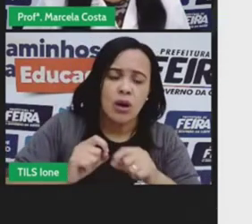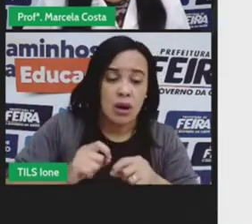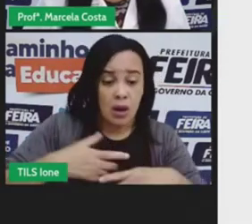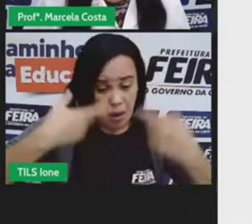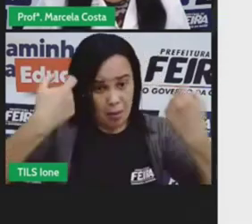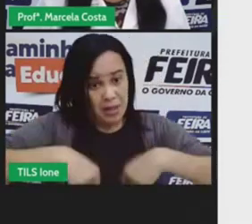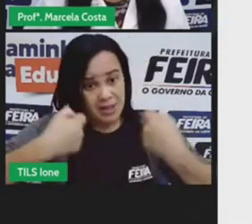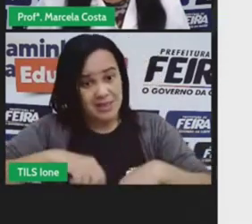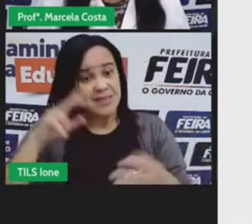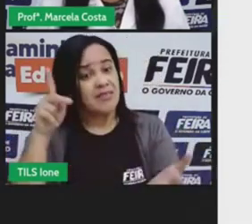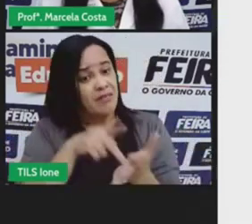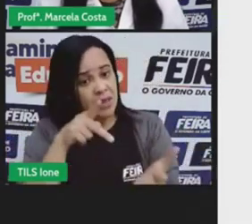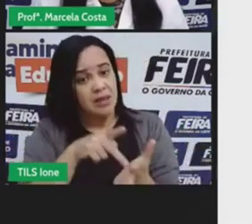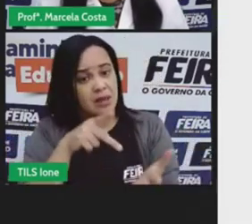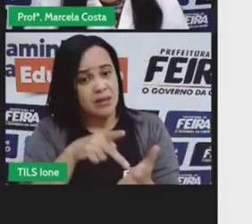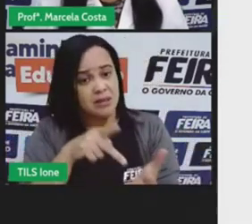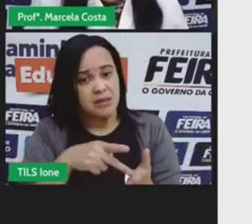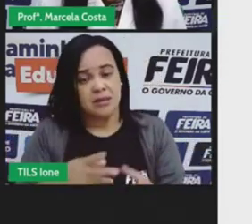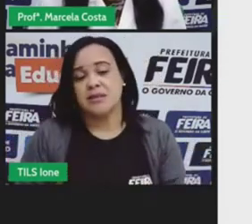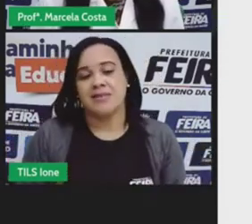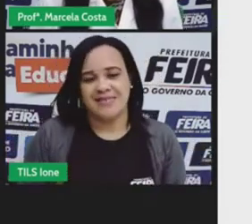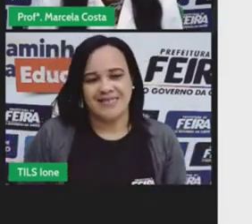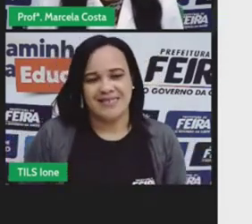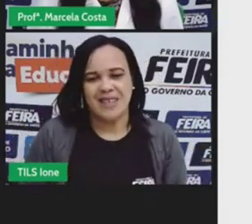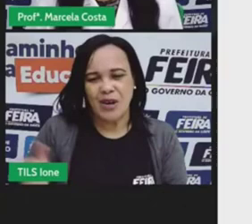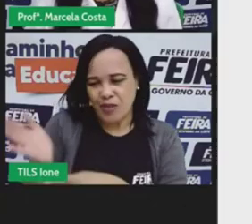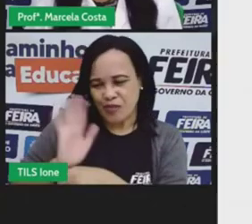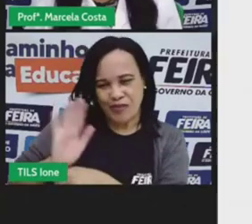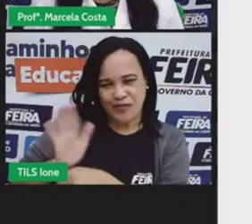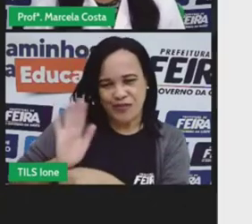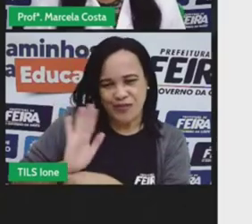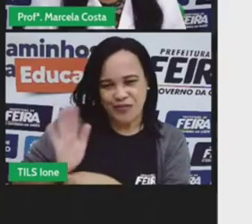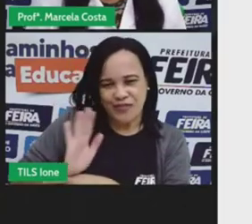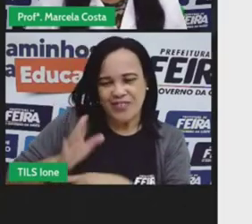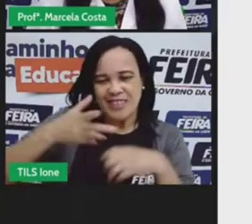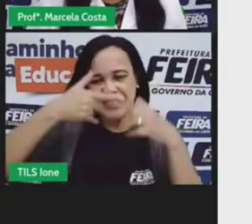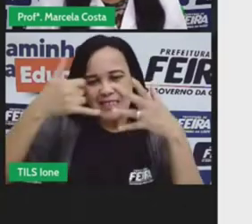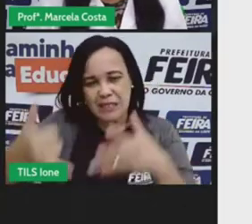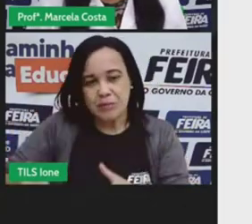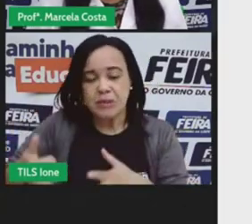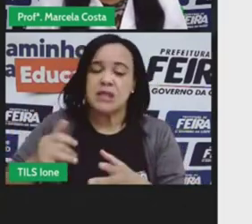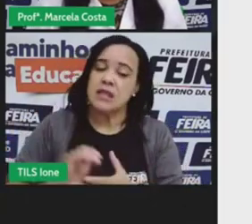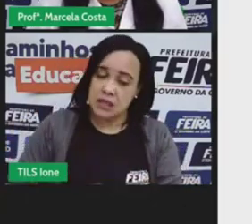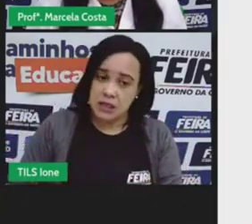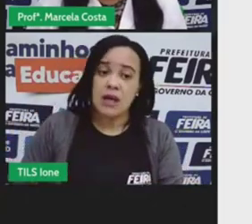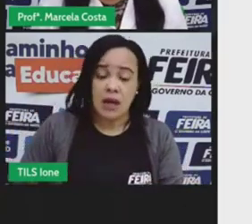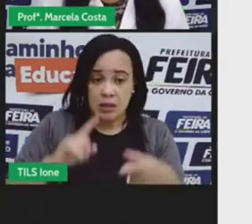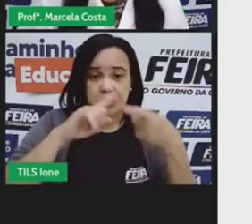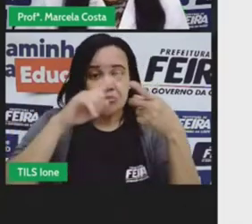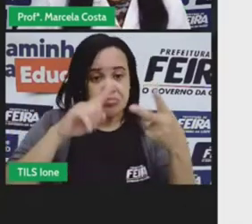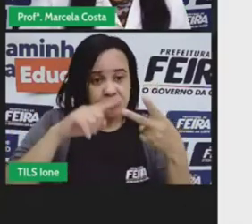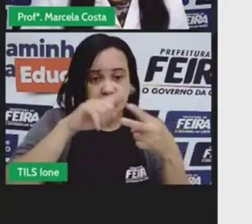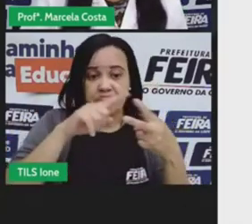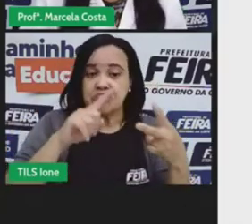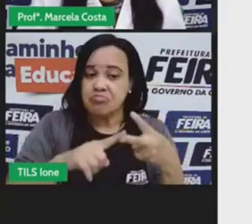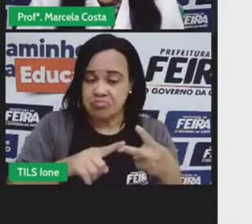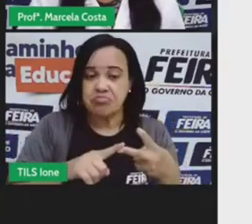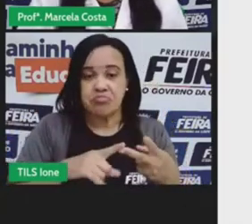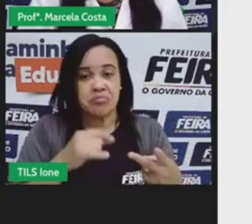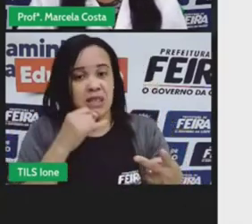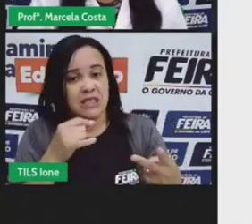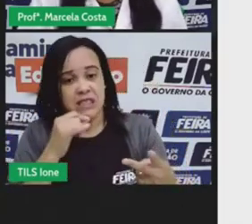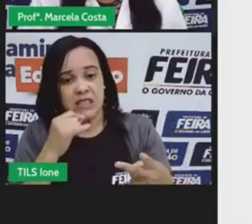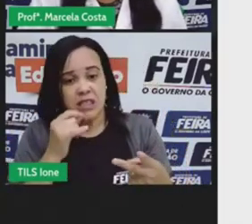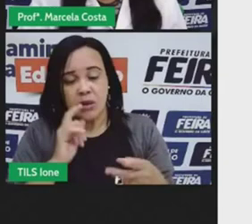Eu vou te mostrar agora um vídeo que fala um pouco sobre o consumismo e os seus impactos na